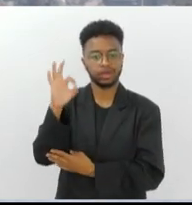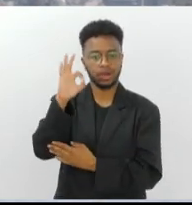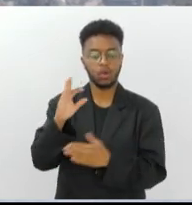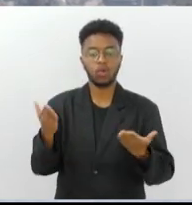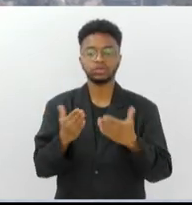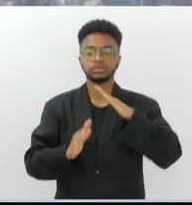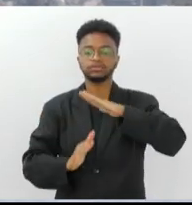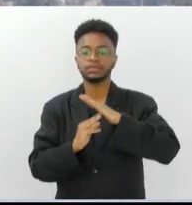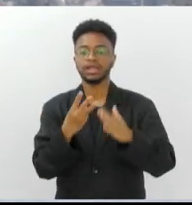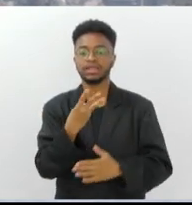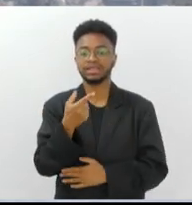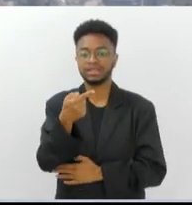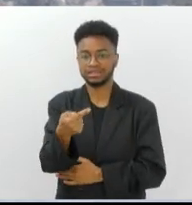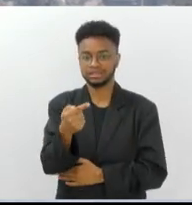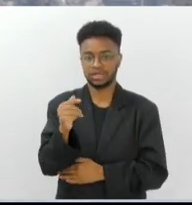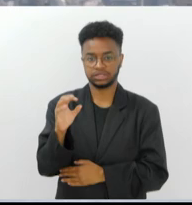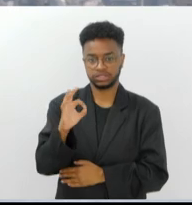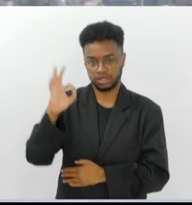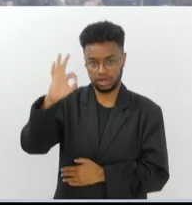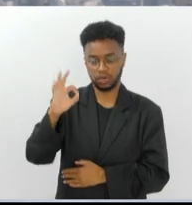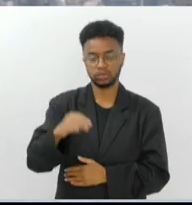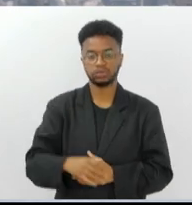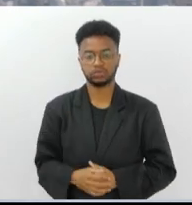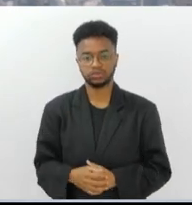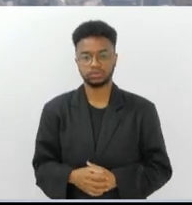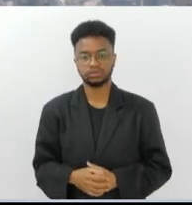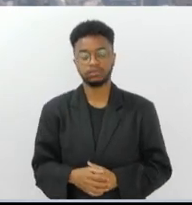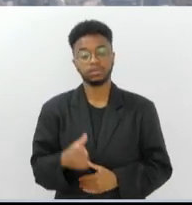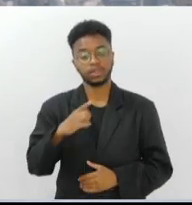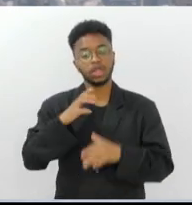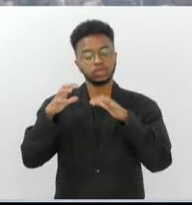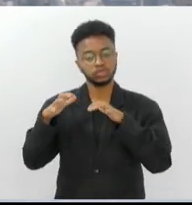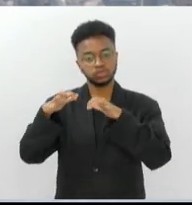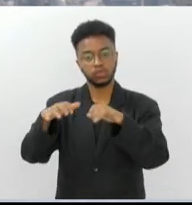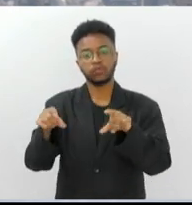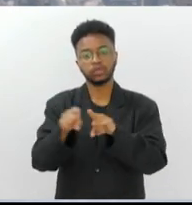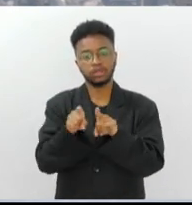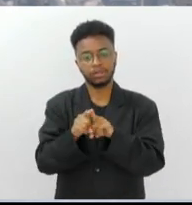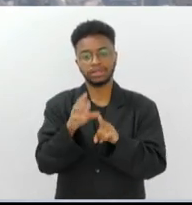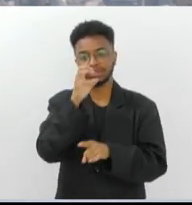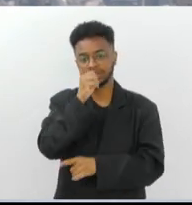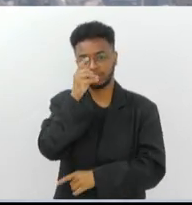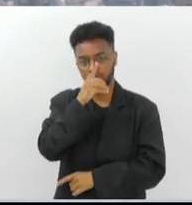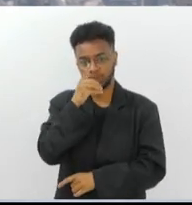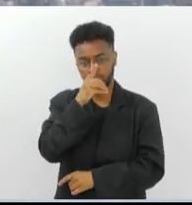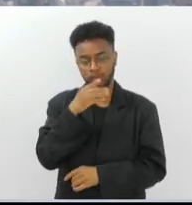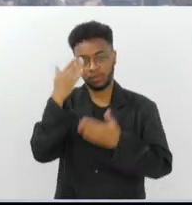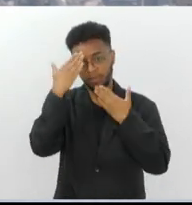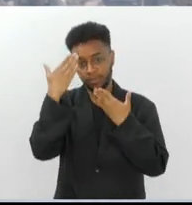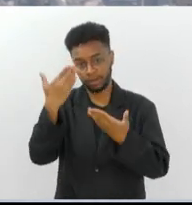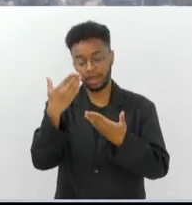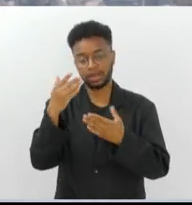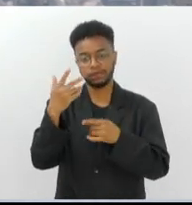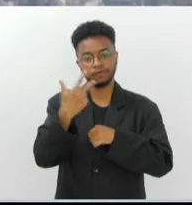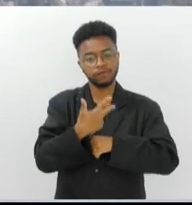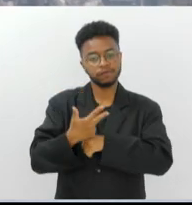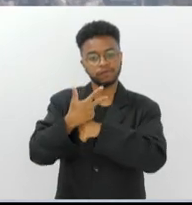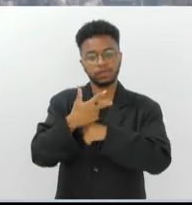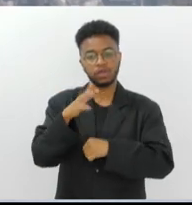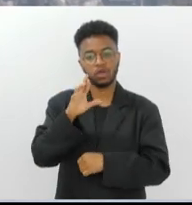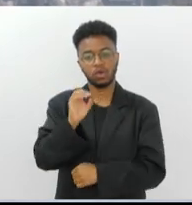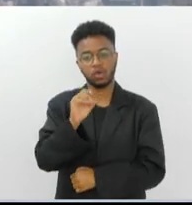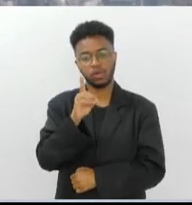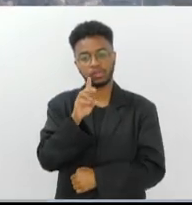máxima de 37 no Rio de Janeiro hoje, previsão de chuva também para o fim de semana. Obrigada pelas imagens aí,